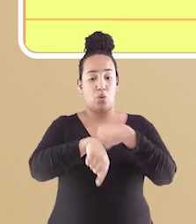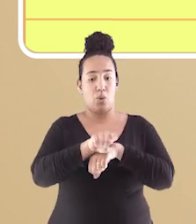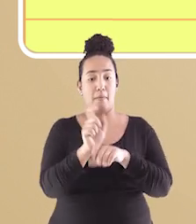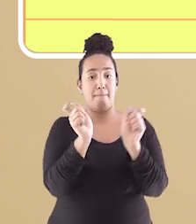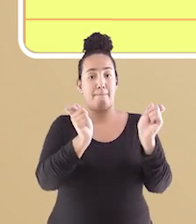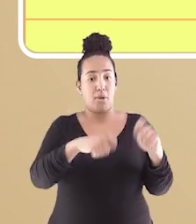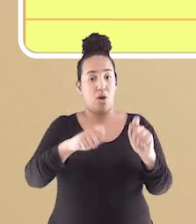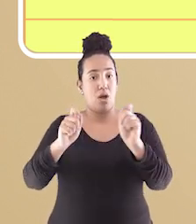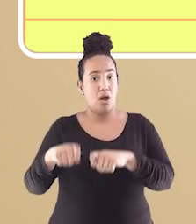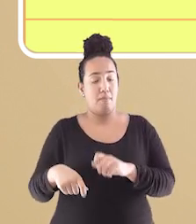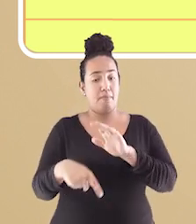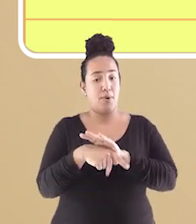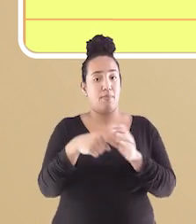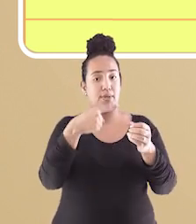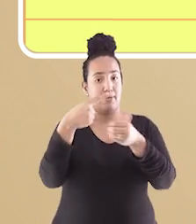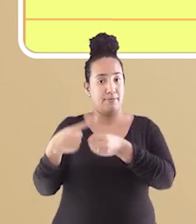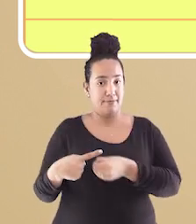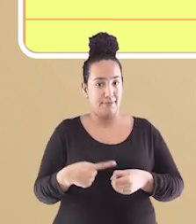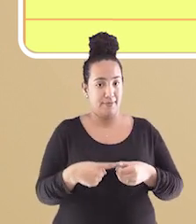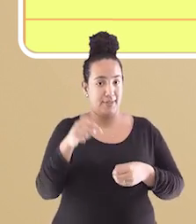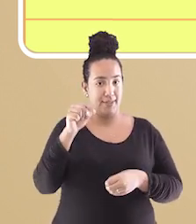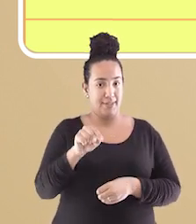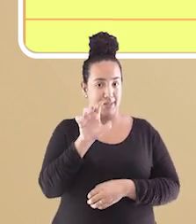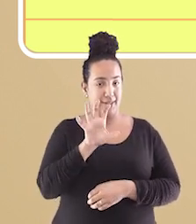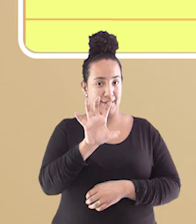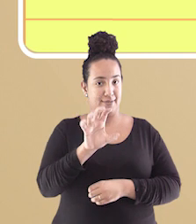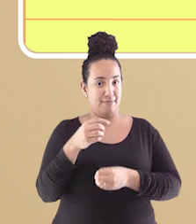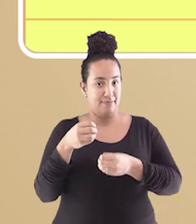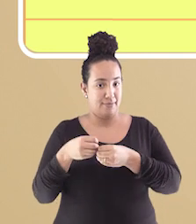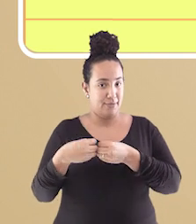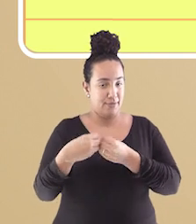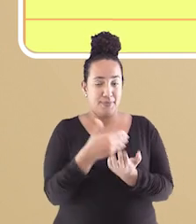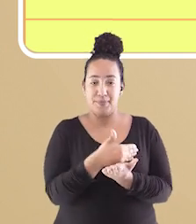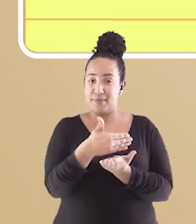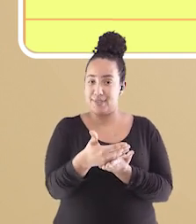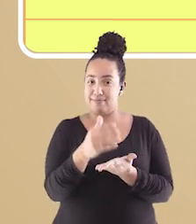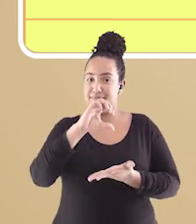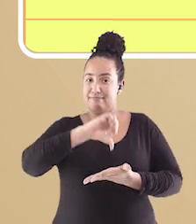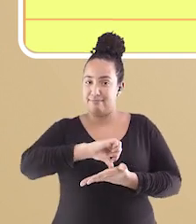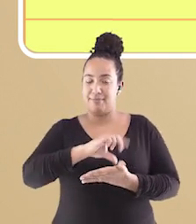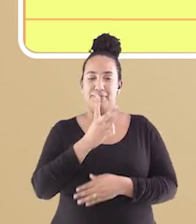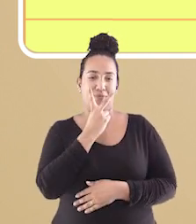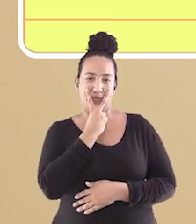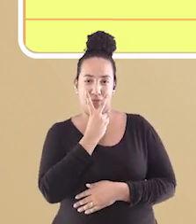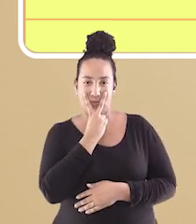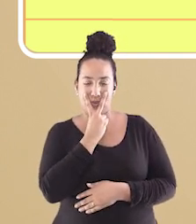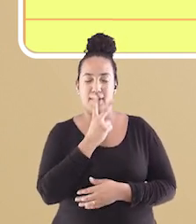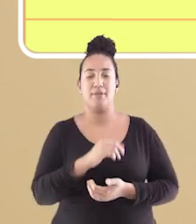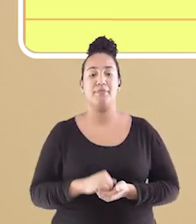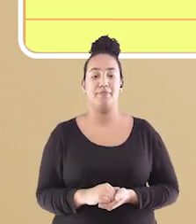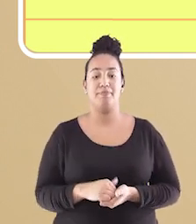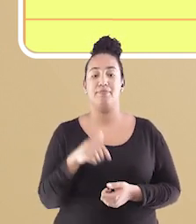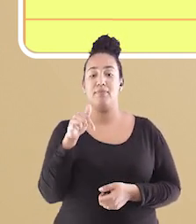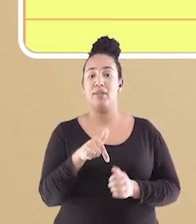potencial econômico dos municípios da Grande Vitória, iniciando por Vitória, capital do nosso estado,